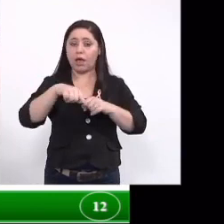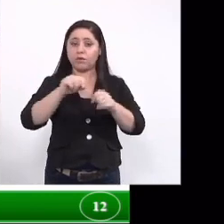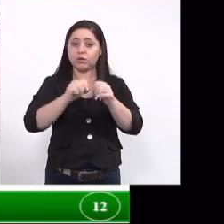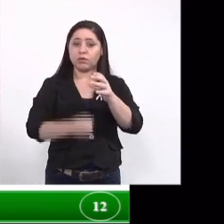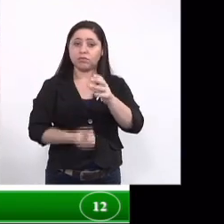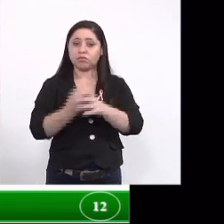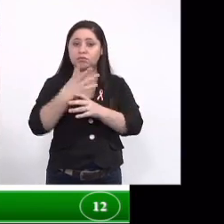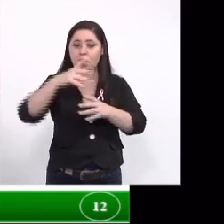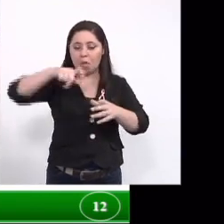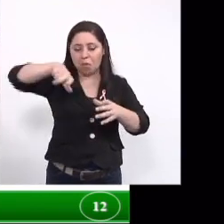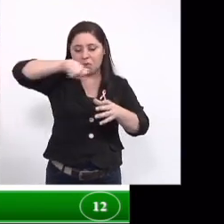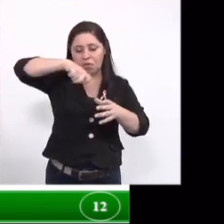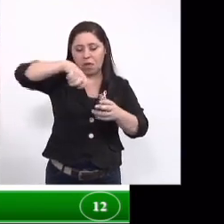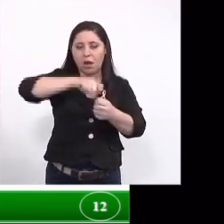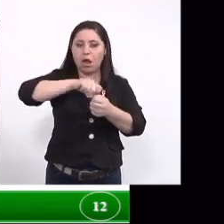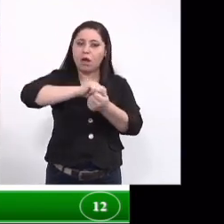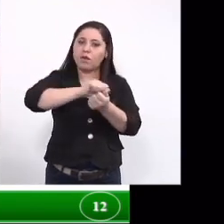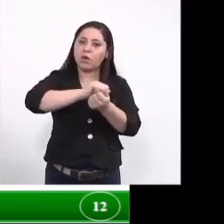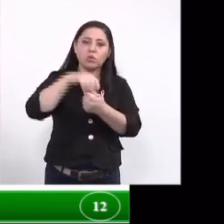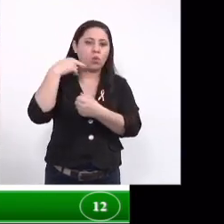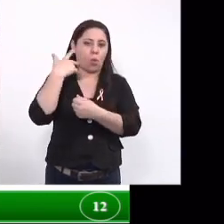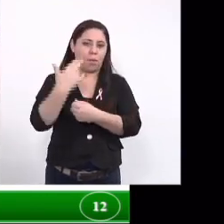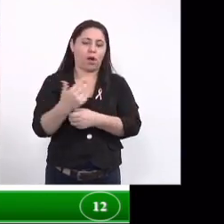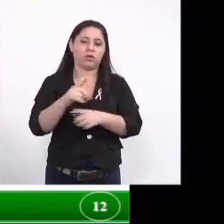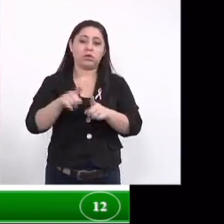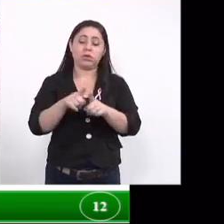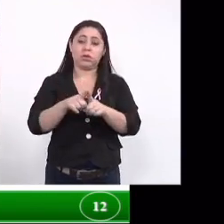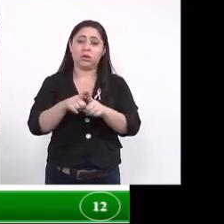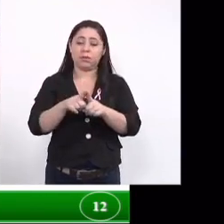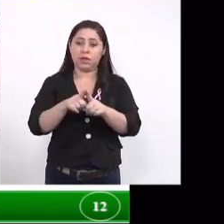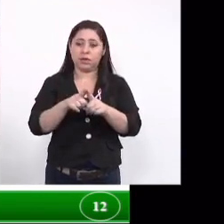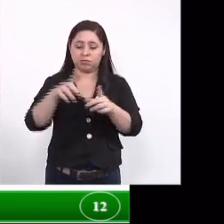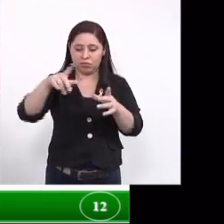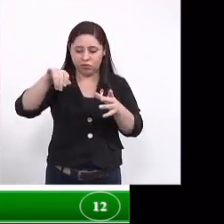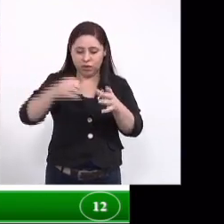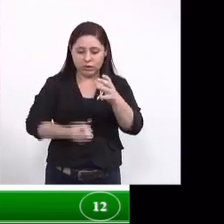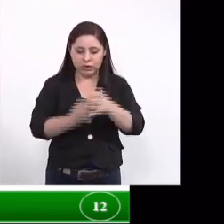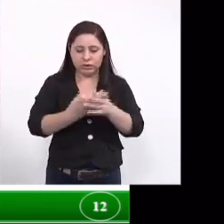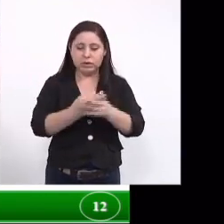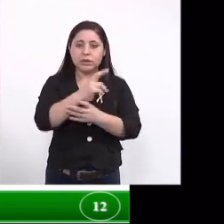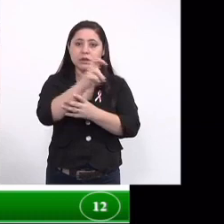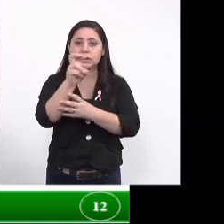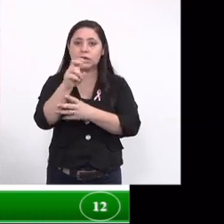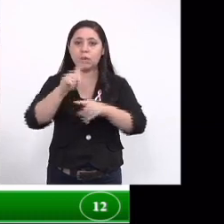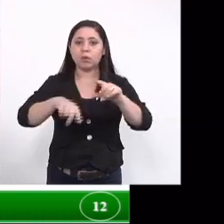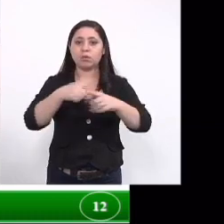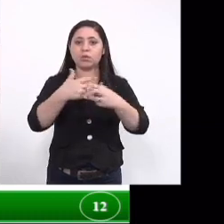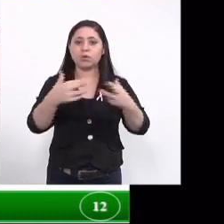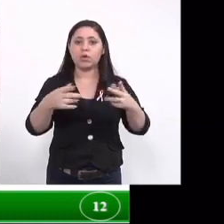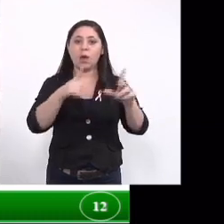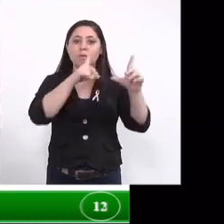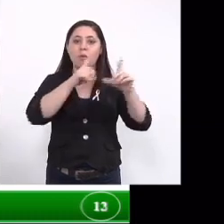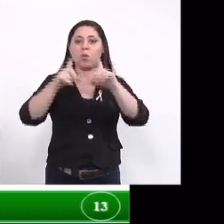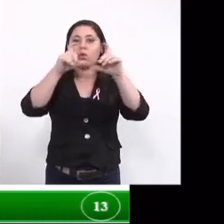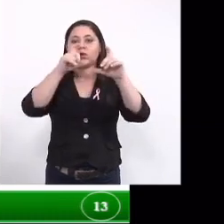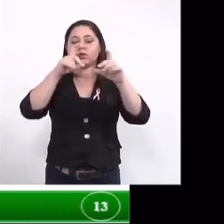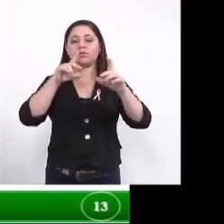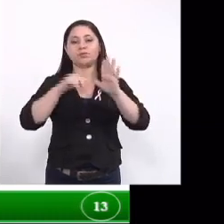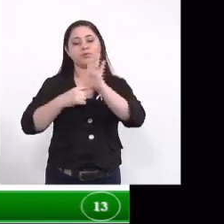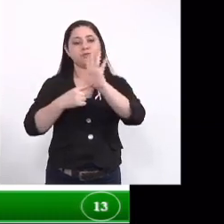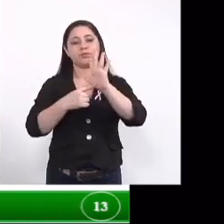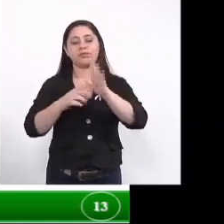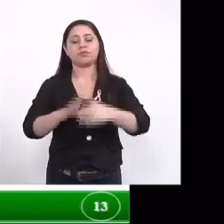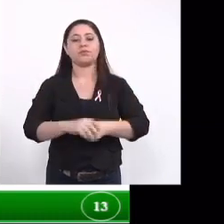detergente convencional e conseguimos sintetizar cinco novos outros produtos que são aqueles que estão ilustrados ali na figura